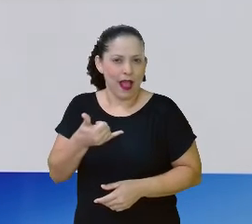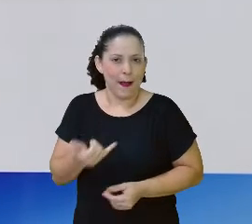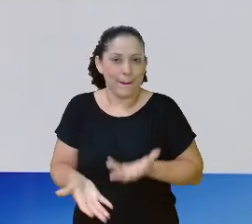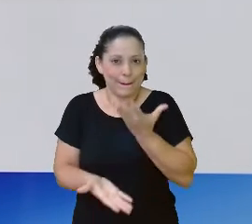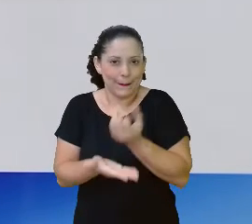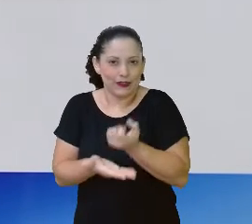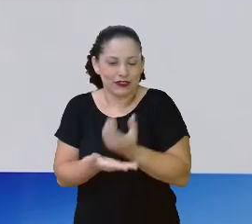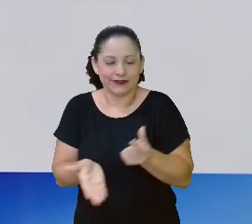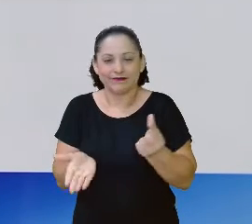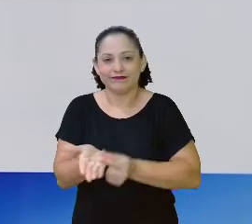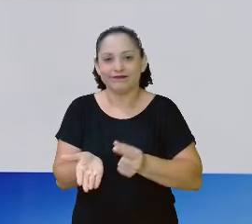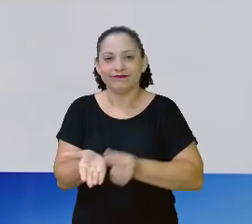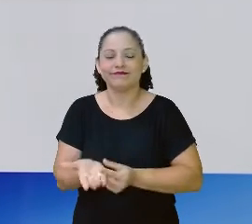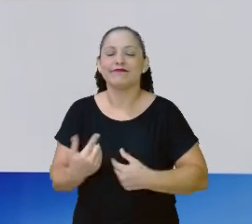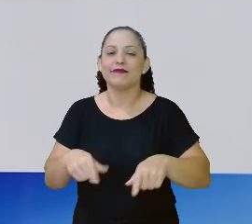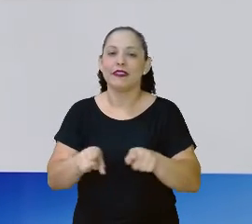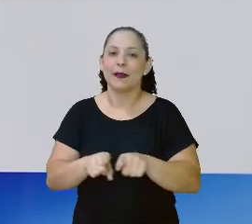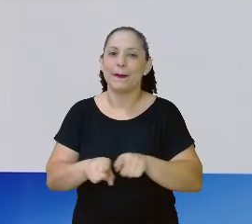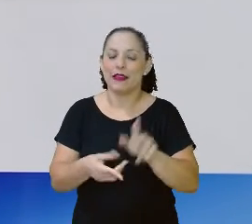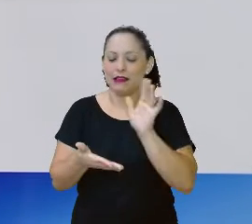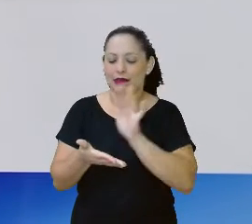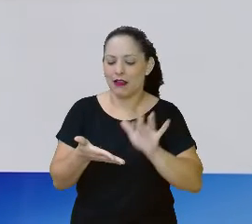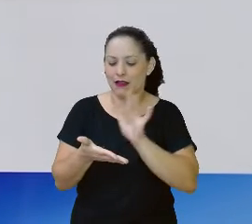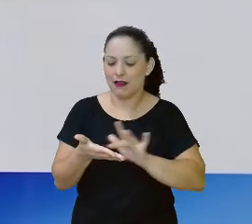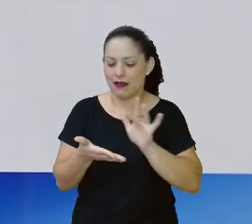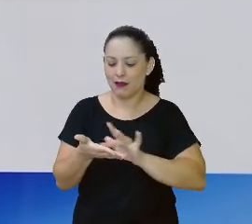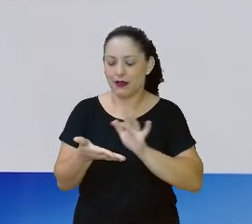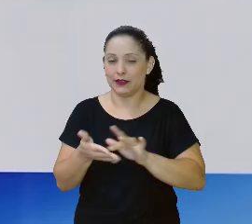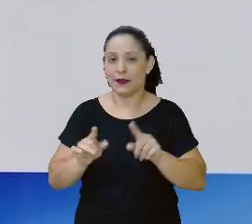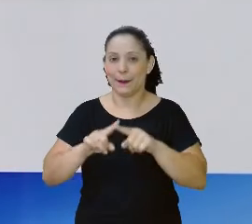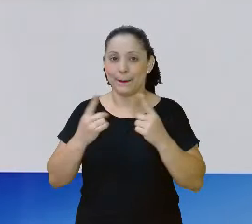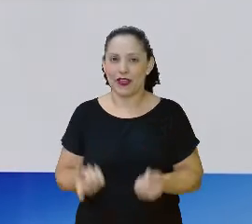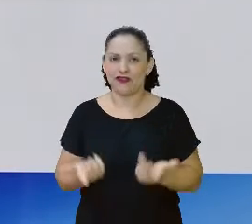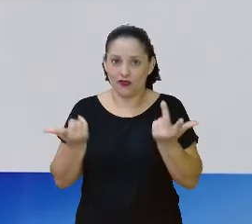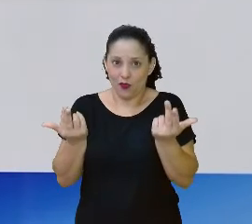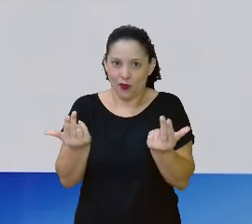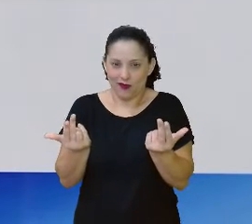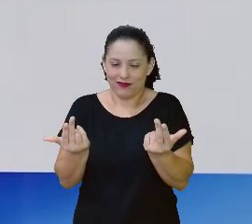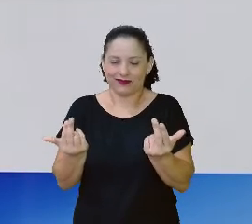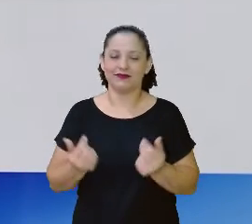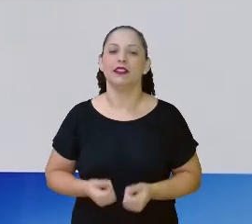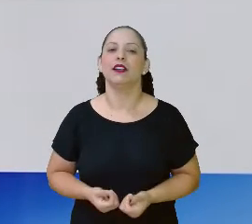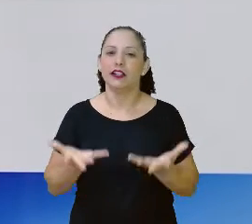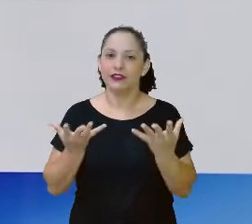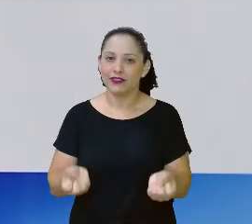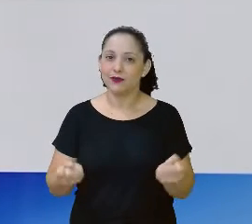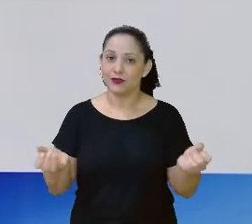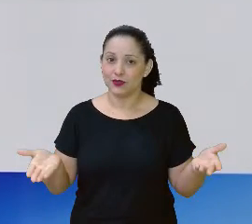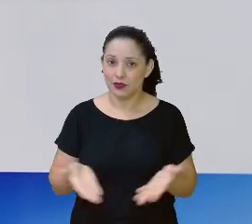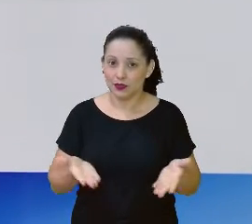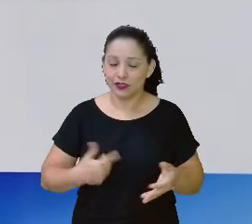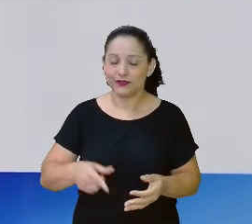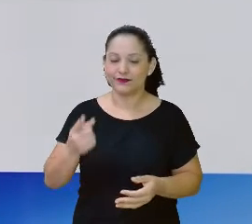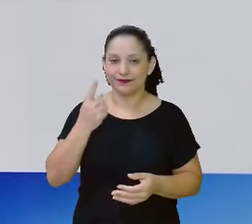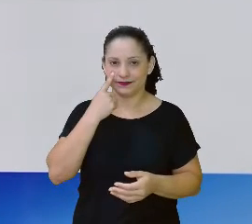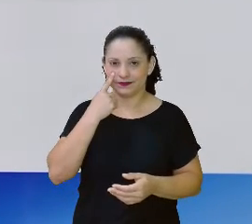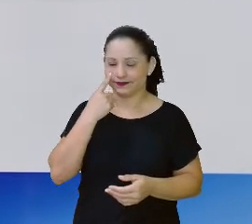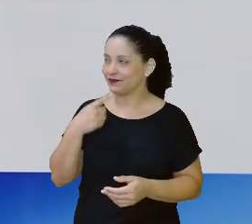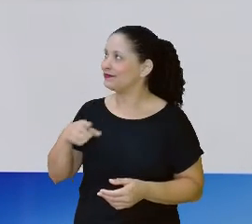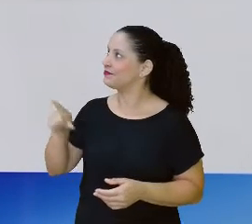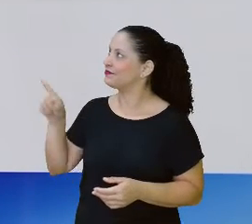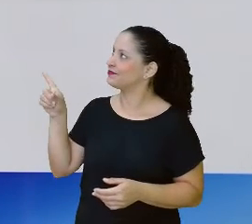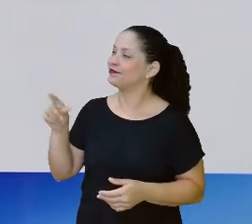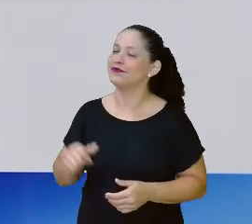acessar os dicionários online, mas a função é a mesma. Vamos trabalhar isso um pouquinho hoje, então não sai daí.